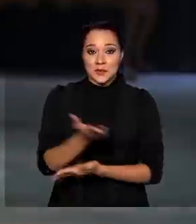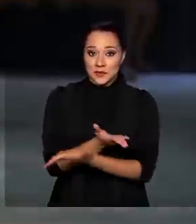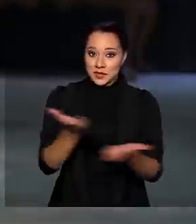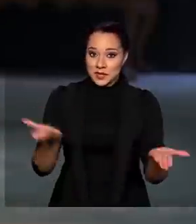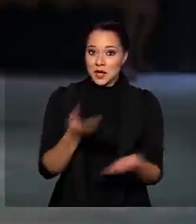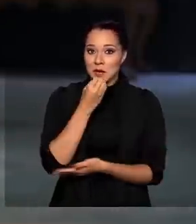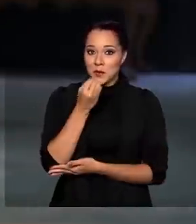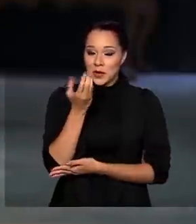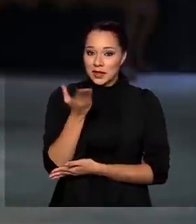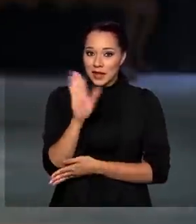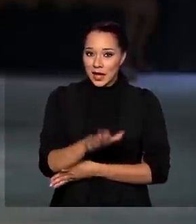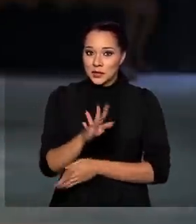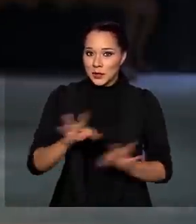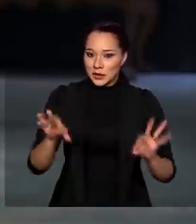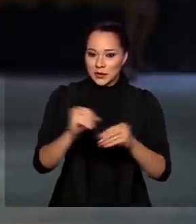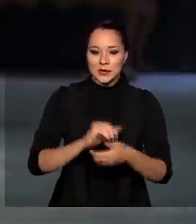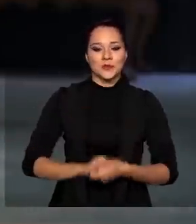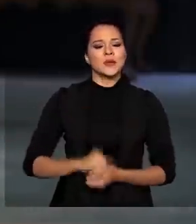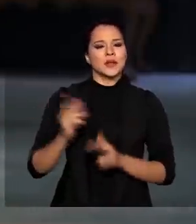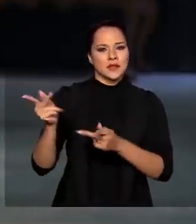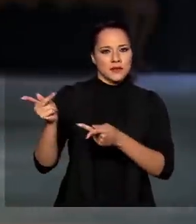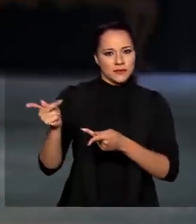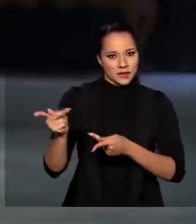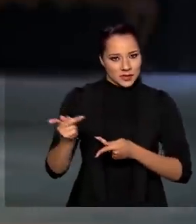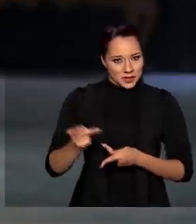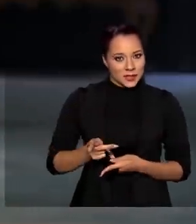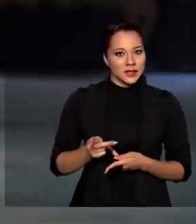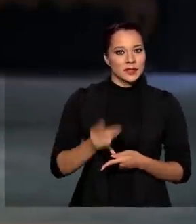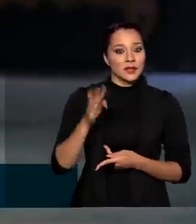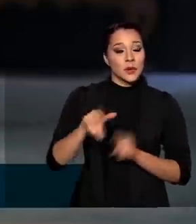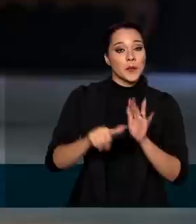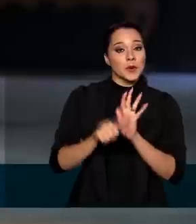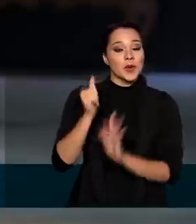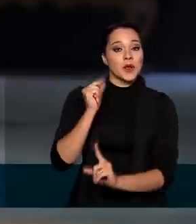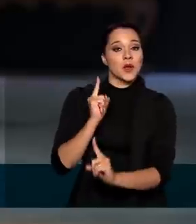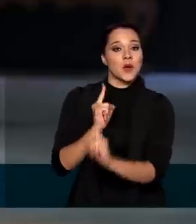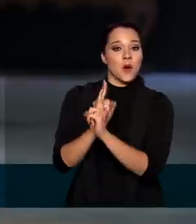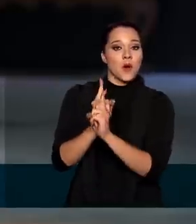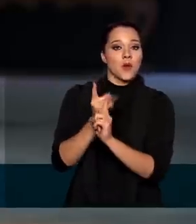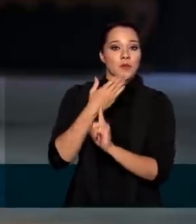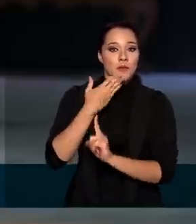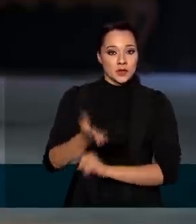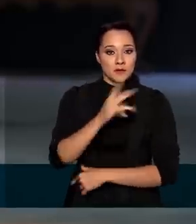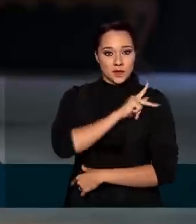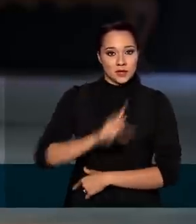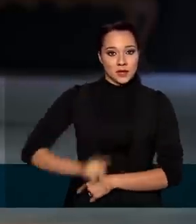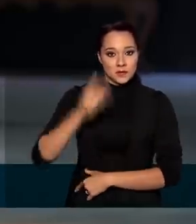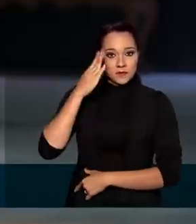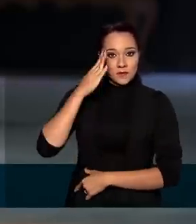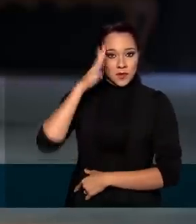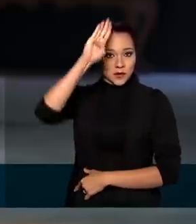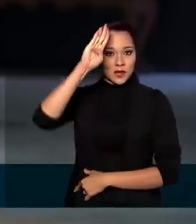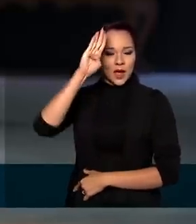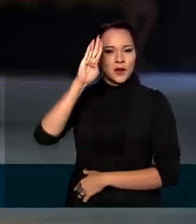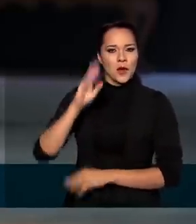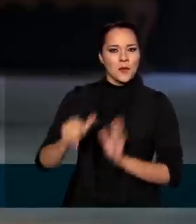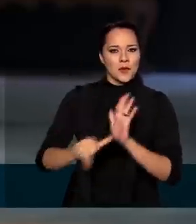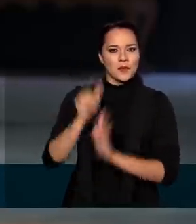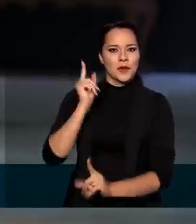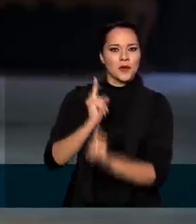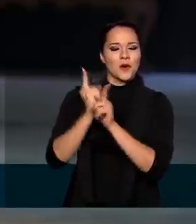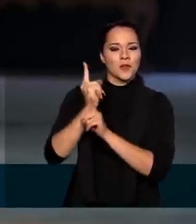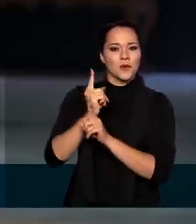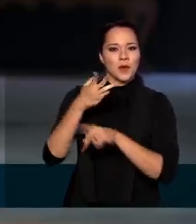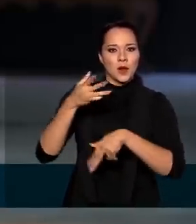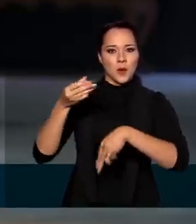boa tarde pra todos. Pois é, essa foi uma visita de cortesia, um primeiro encontro solicitado pelo presidente Jair Bolsonaro, um primeiro encontro com o ministro Luiz